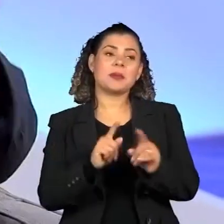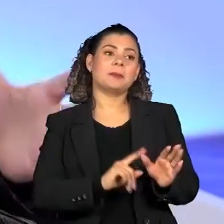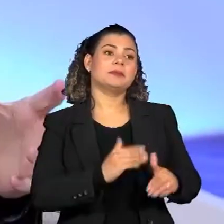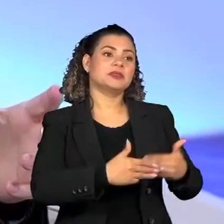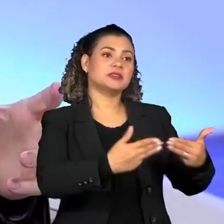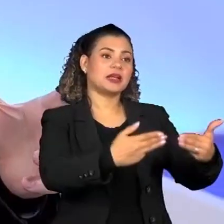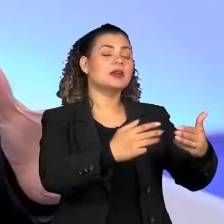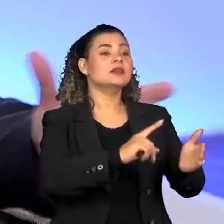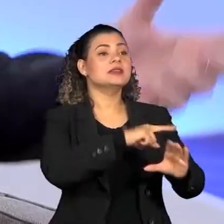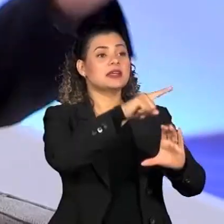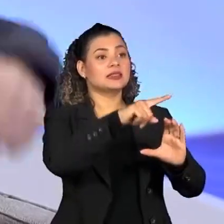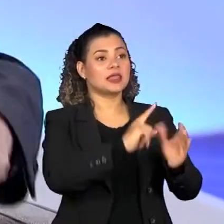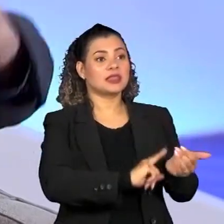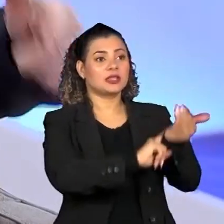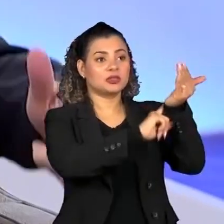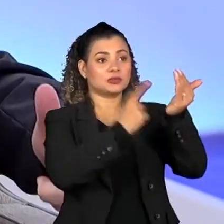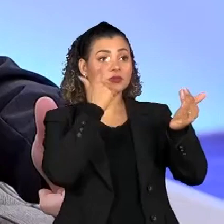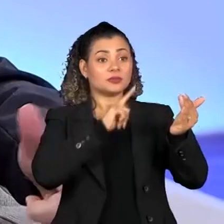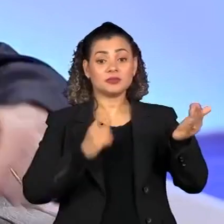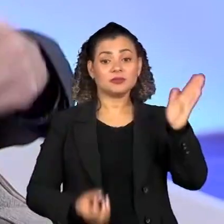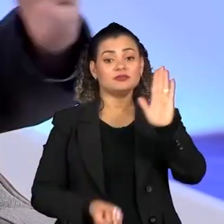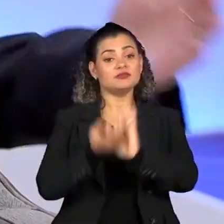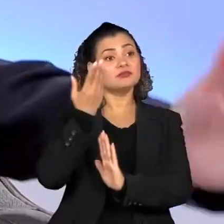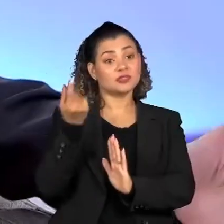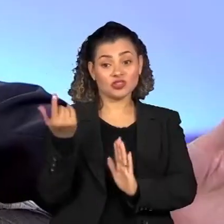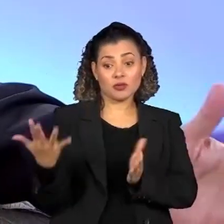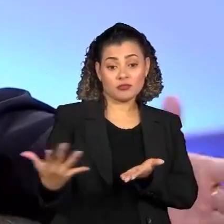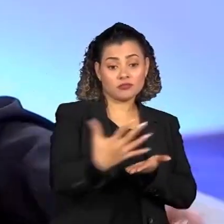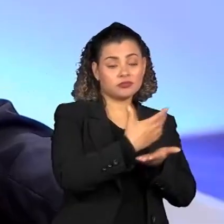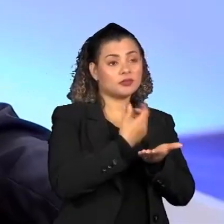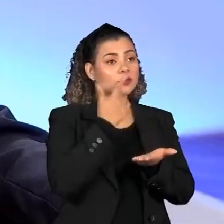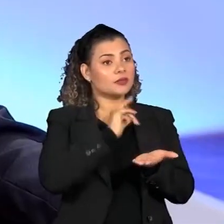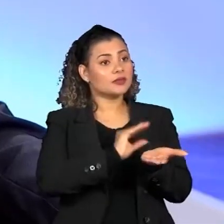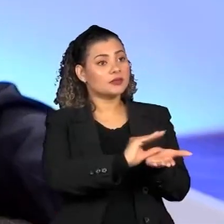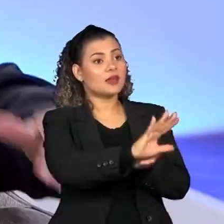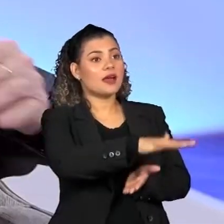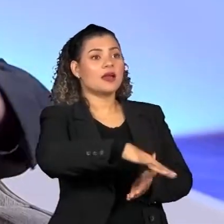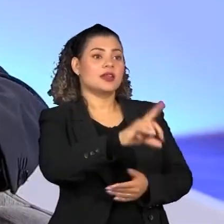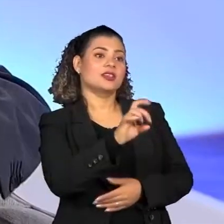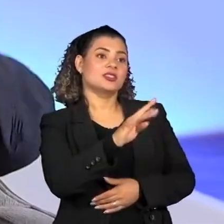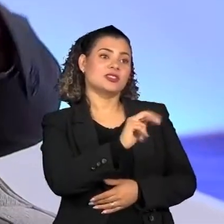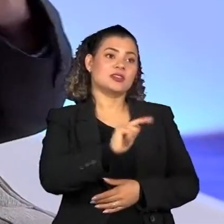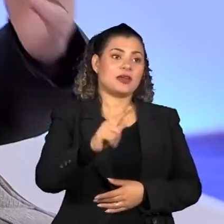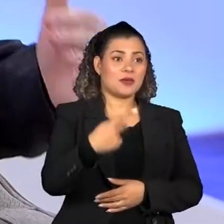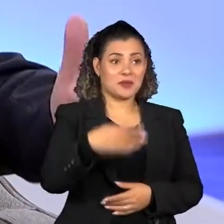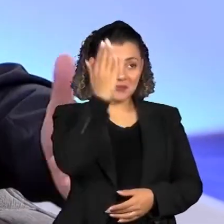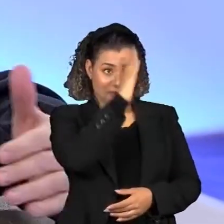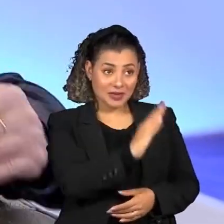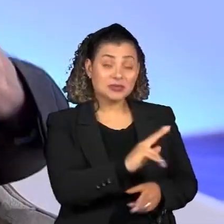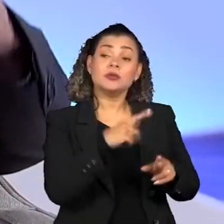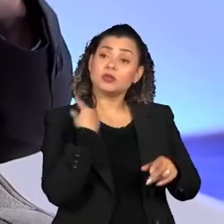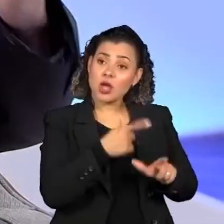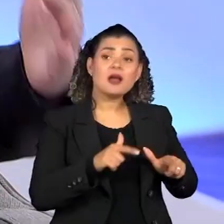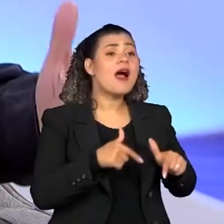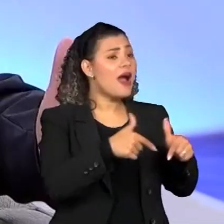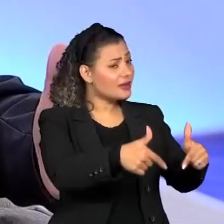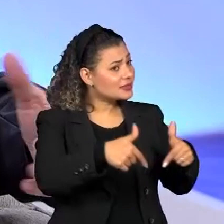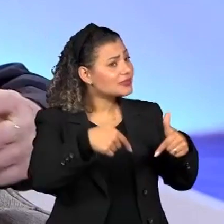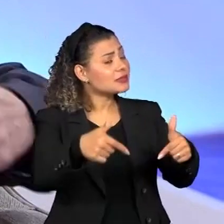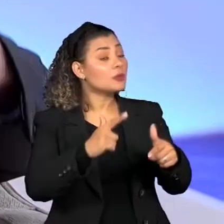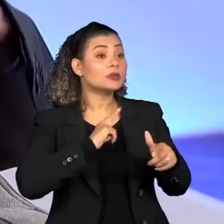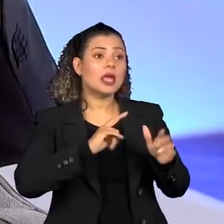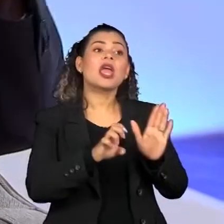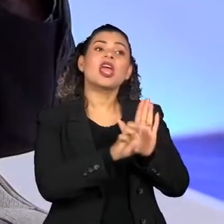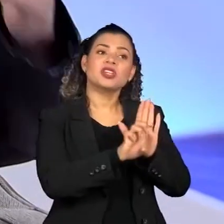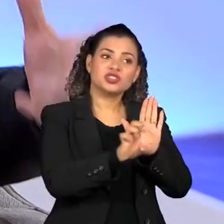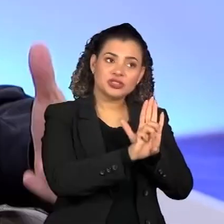Gastamos junto este recurso para desenvolvimento do mundo digital. Então, nós temos feito alguns editais